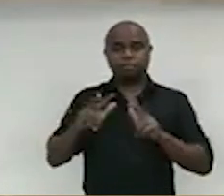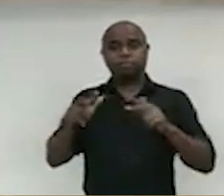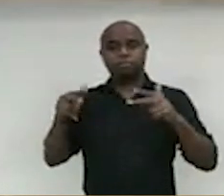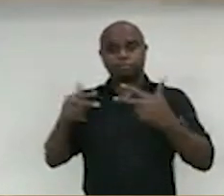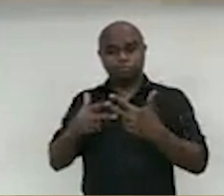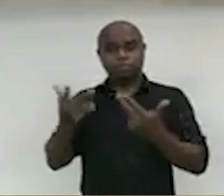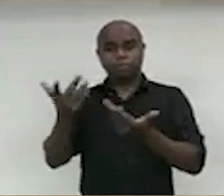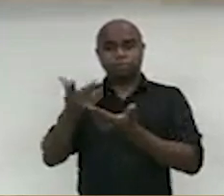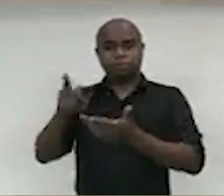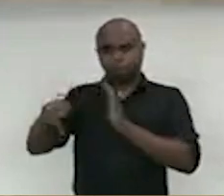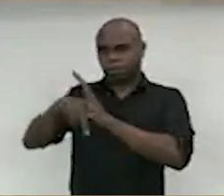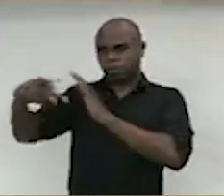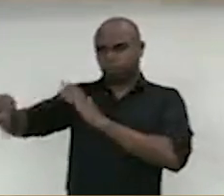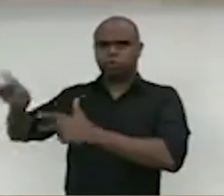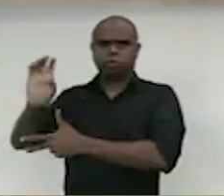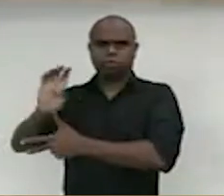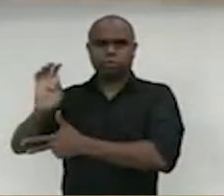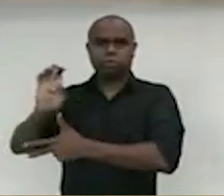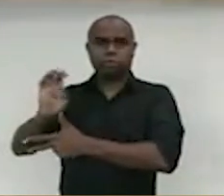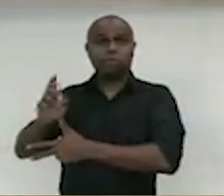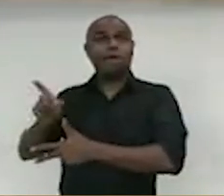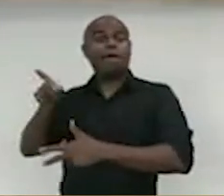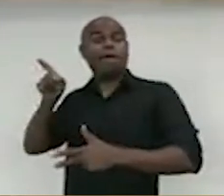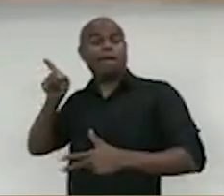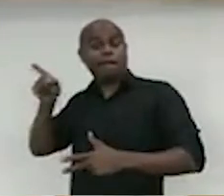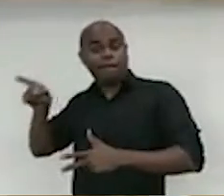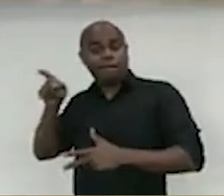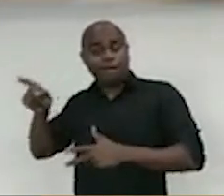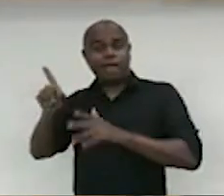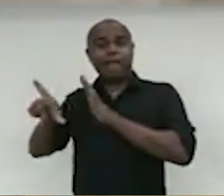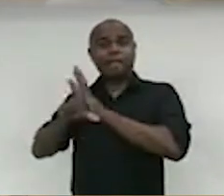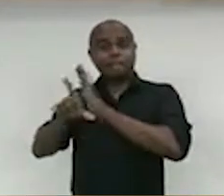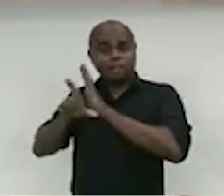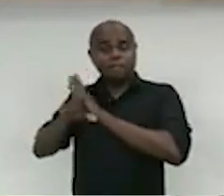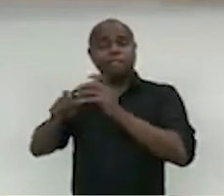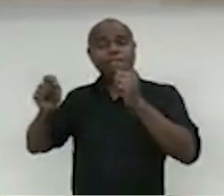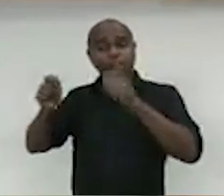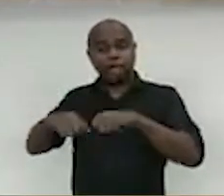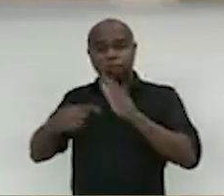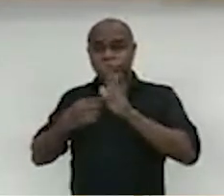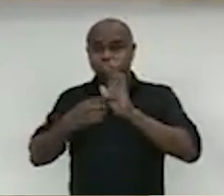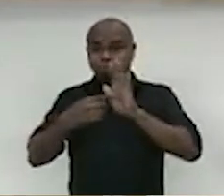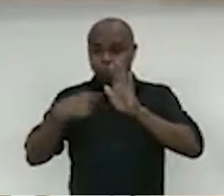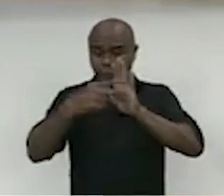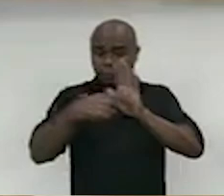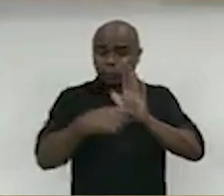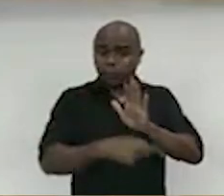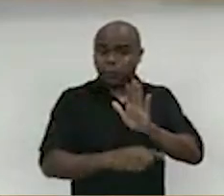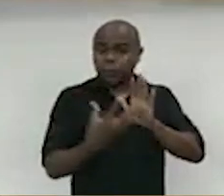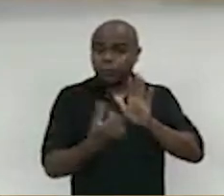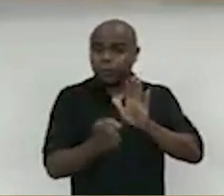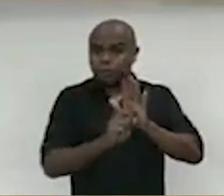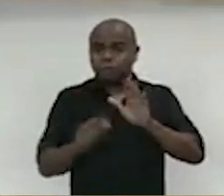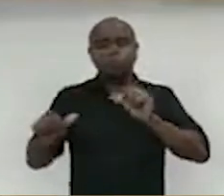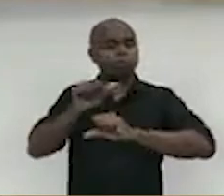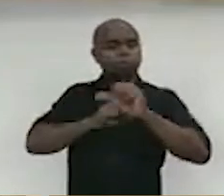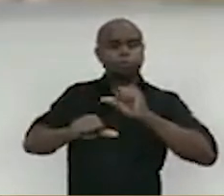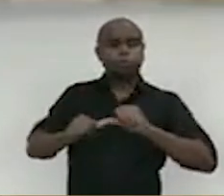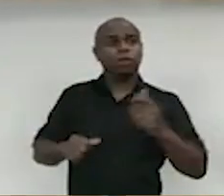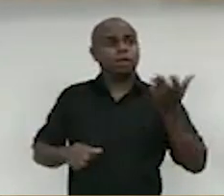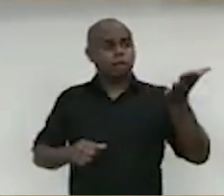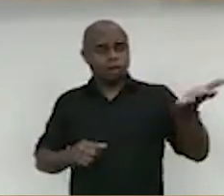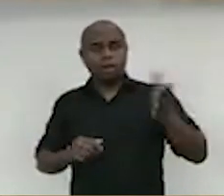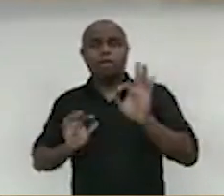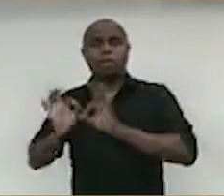iniciativa do Executivo, que ela revogue as disposições em contrário. Mas, enquanto isso, o projeto do vereador